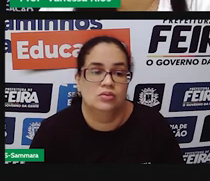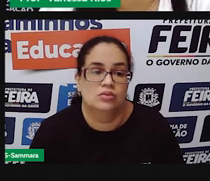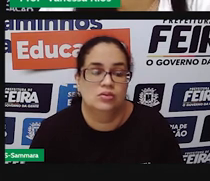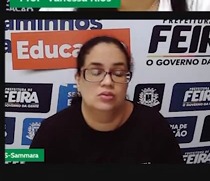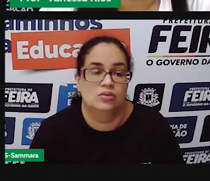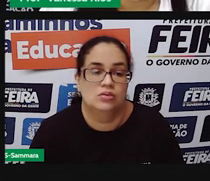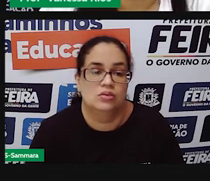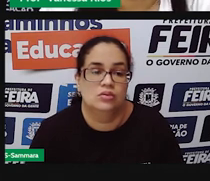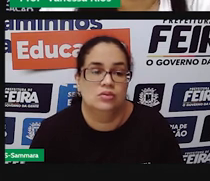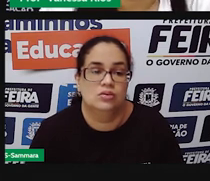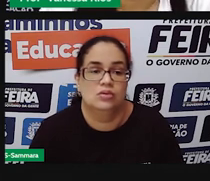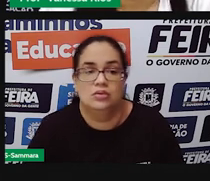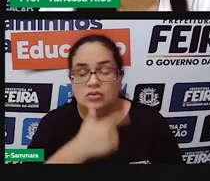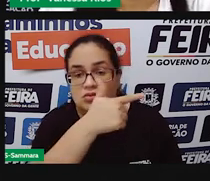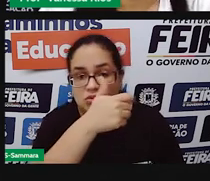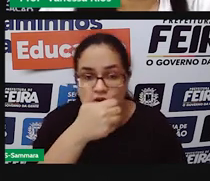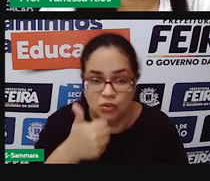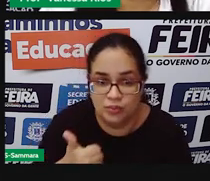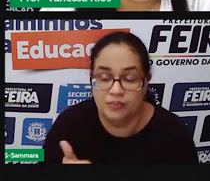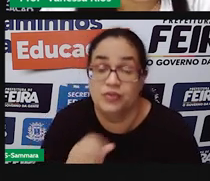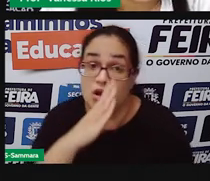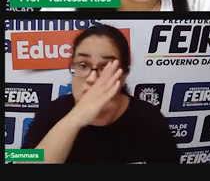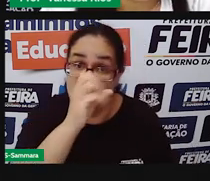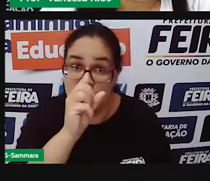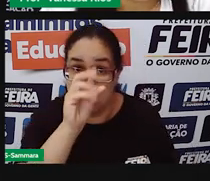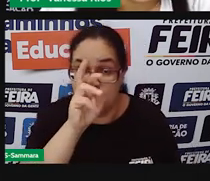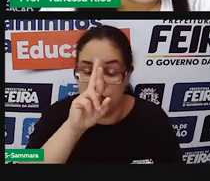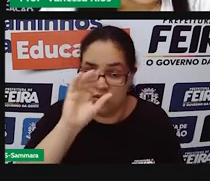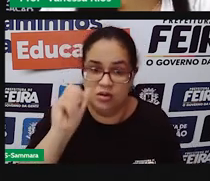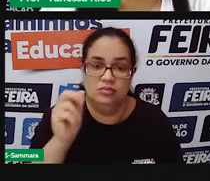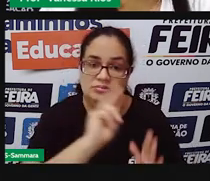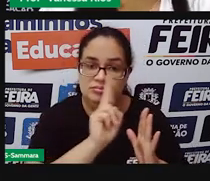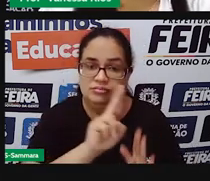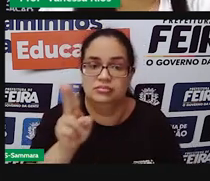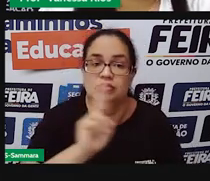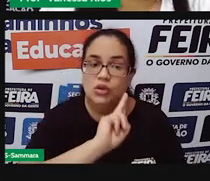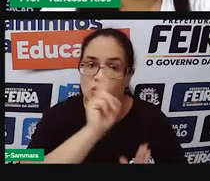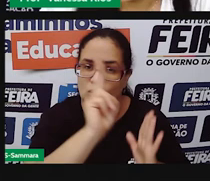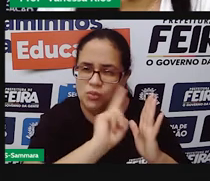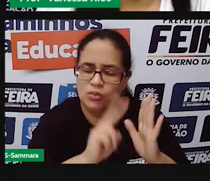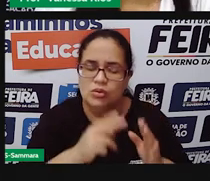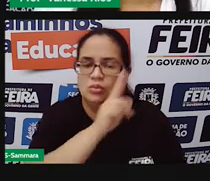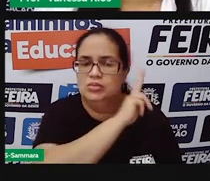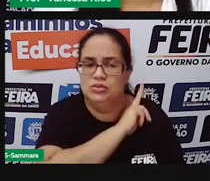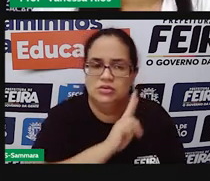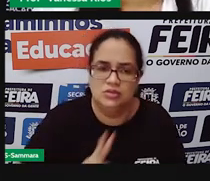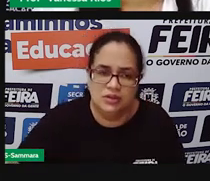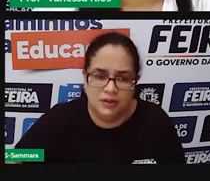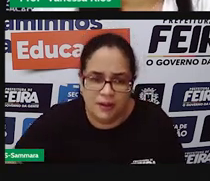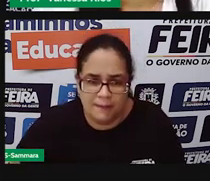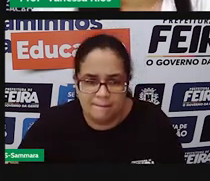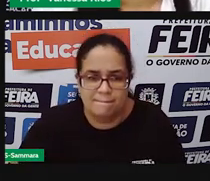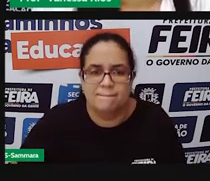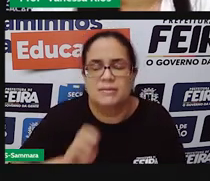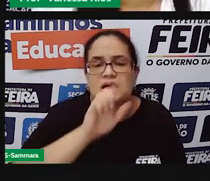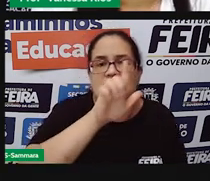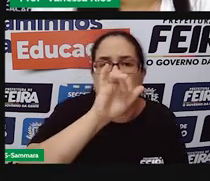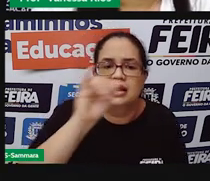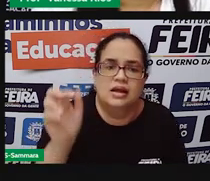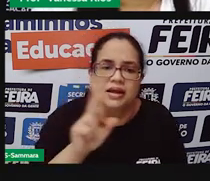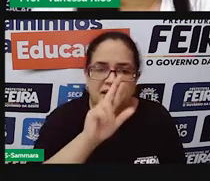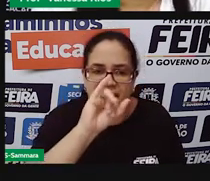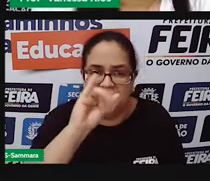21 variadores Correia Zé Vito Edivaldo Lima Eli Ribeiro